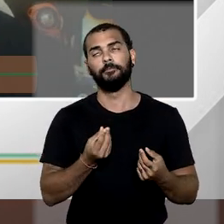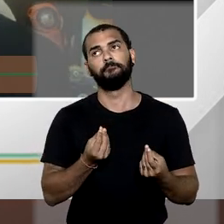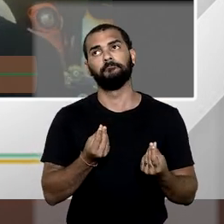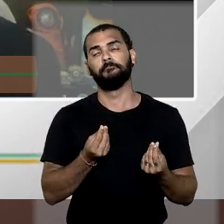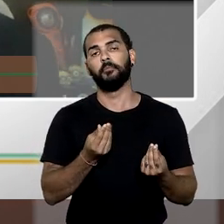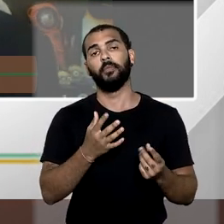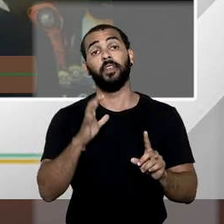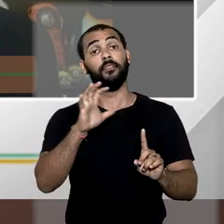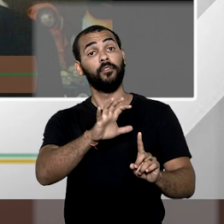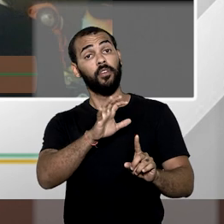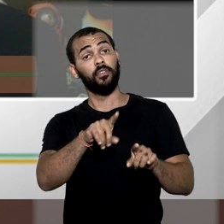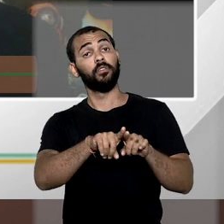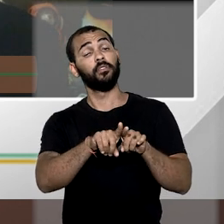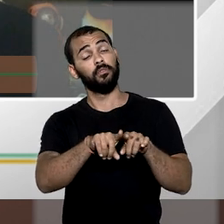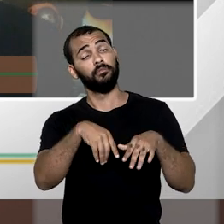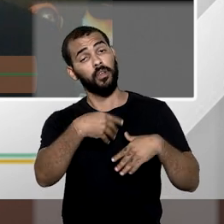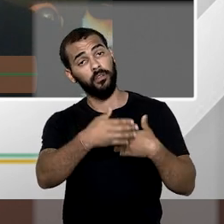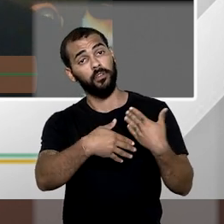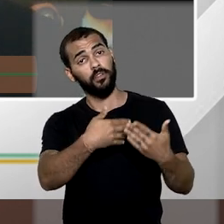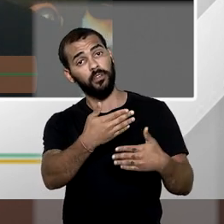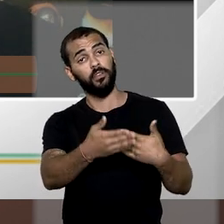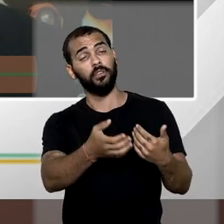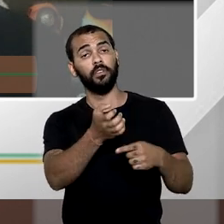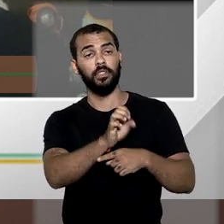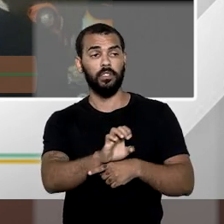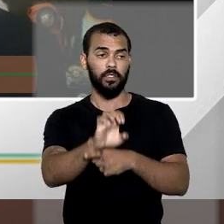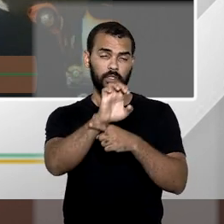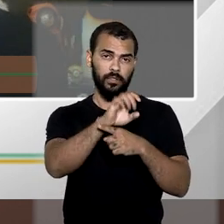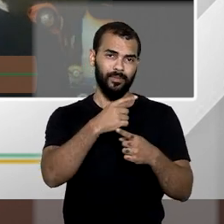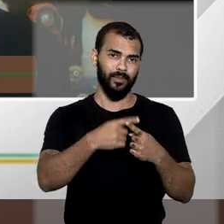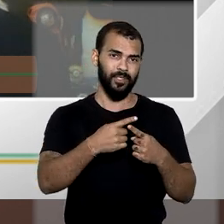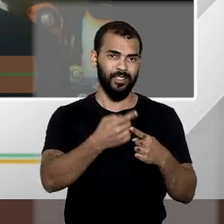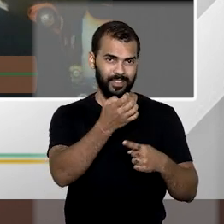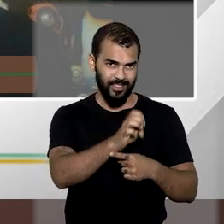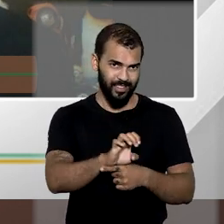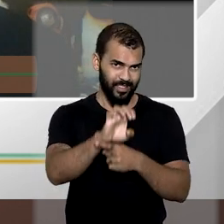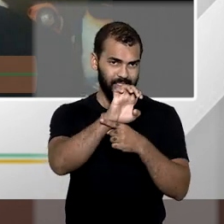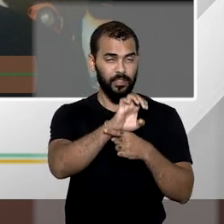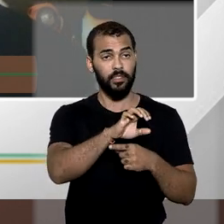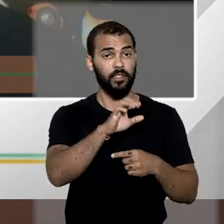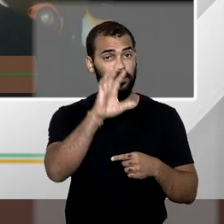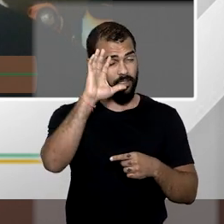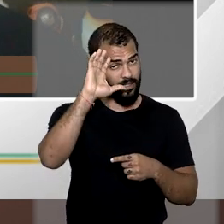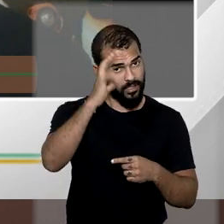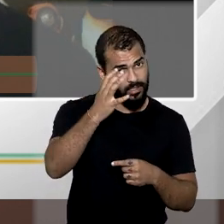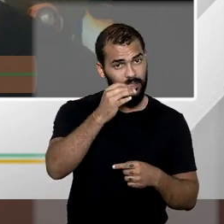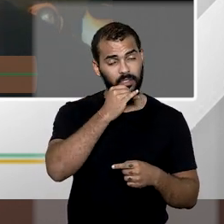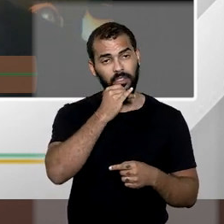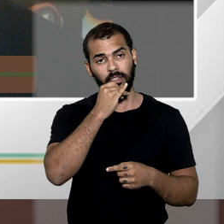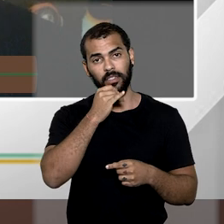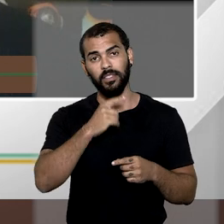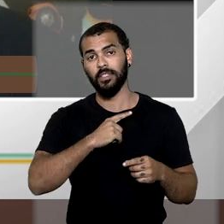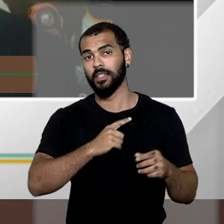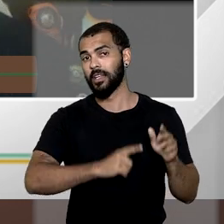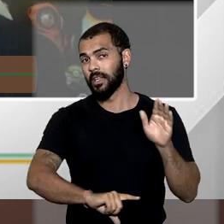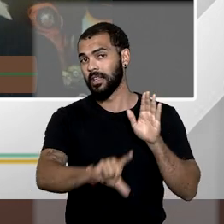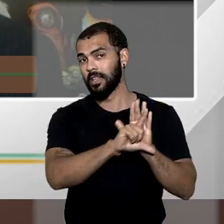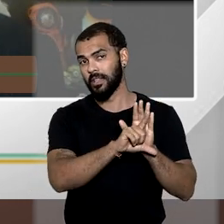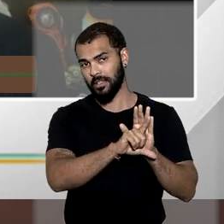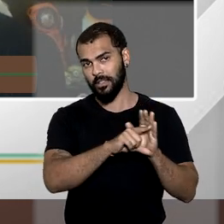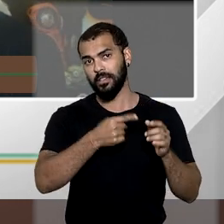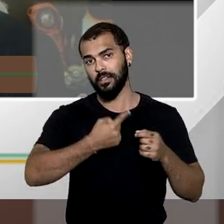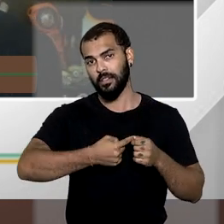intervenção gradativa do Estado. O Estado, quando determina, por força, sobretudo, de leis municipais,